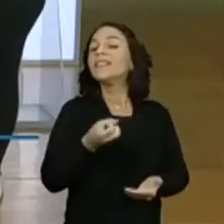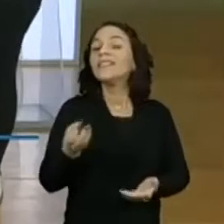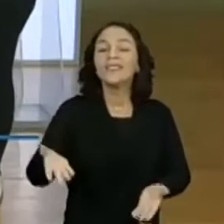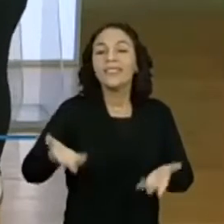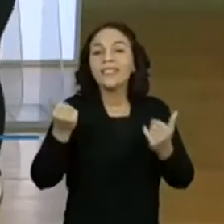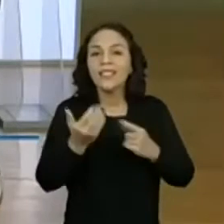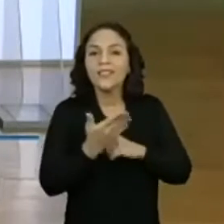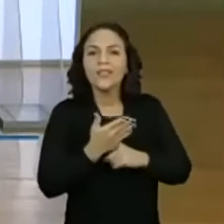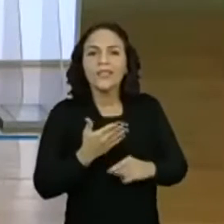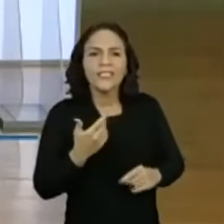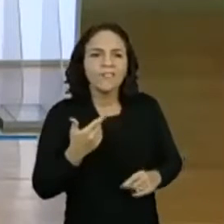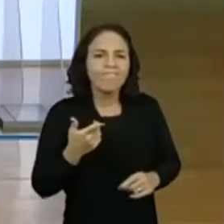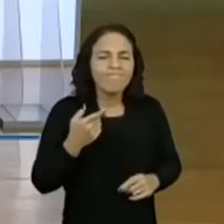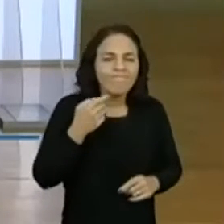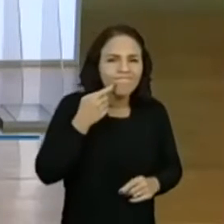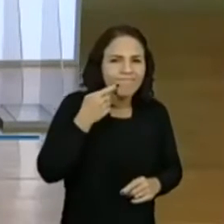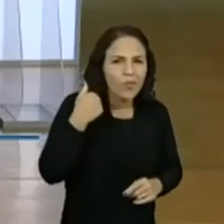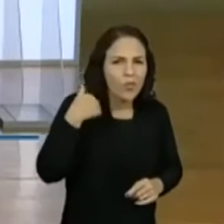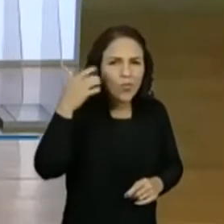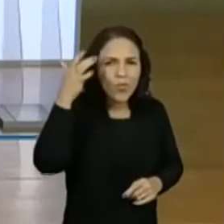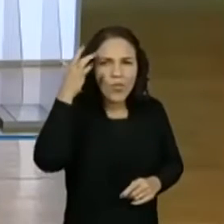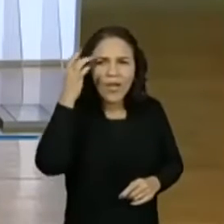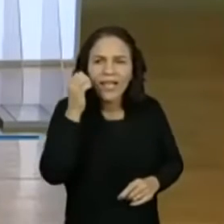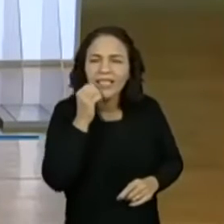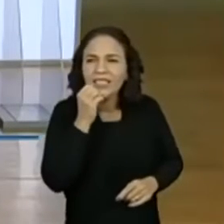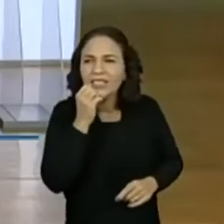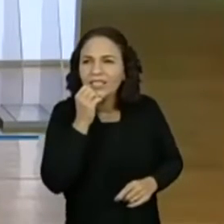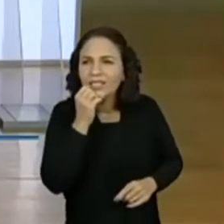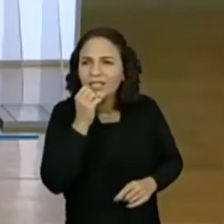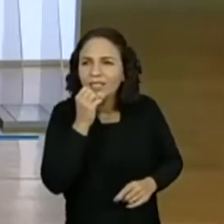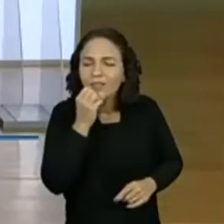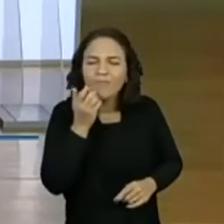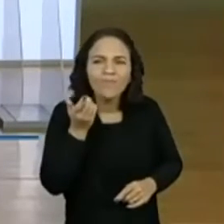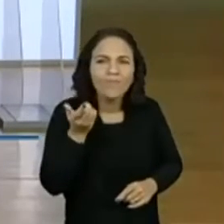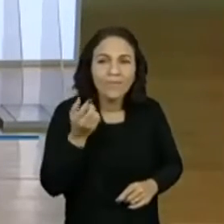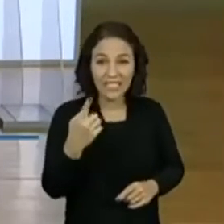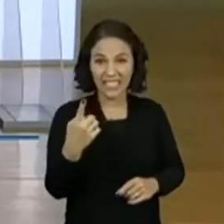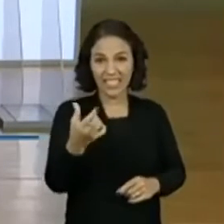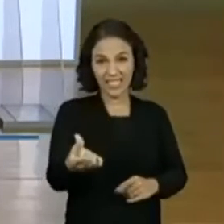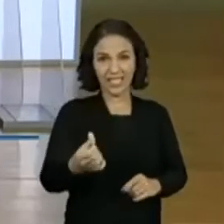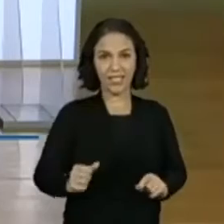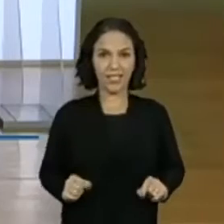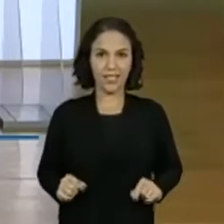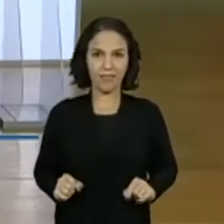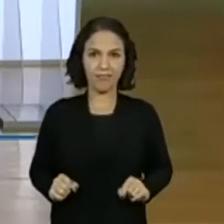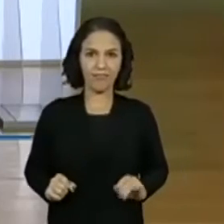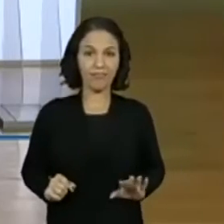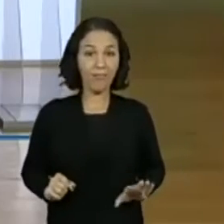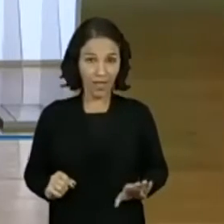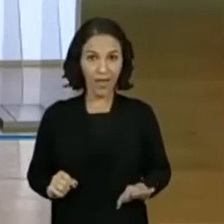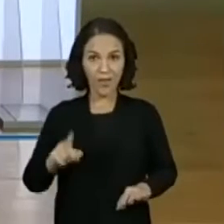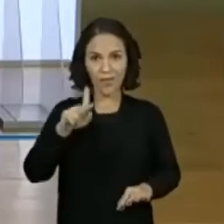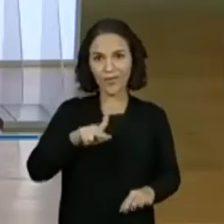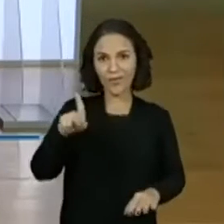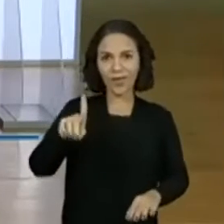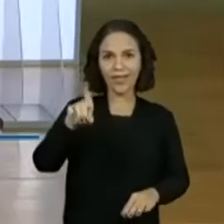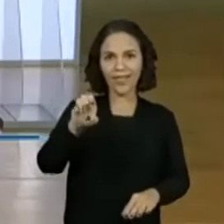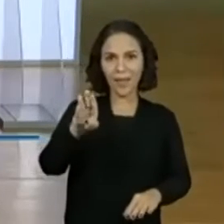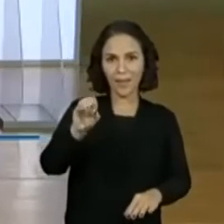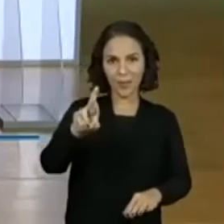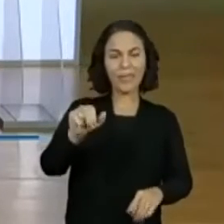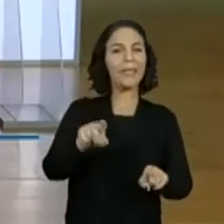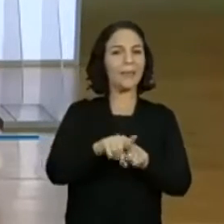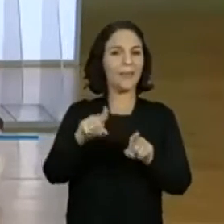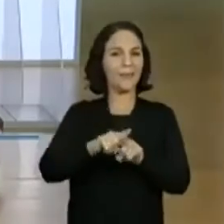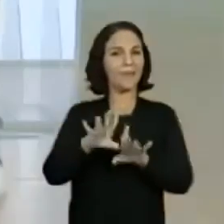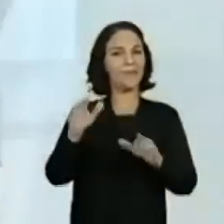ajudem aí. Eu acho que tem... Olha só. Eu acho que tem 16. Professora Débora também. É, vamos juntos